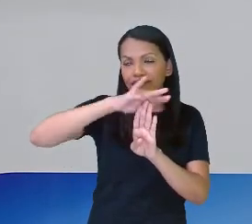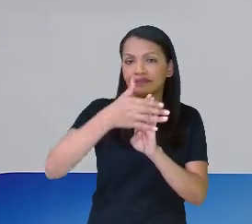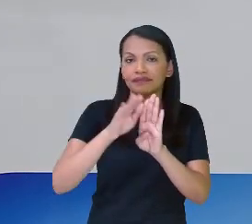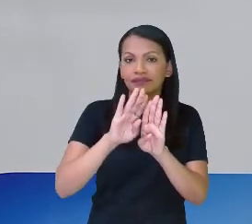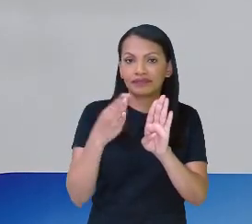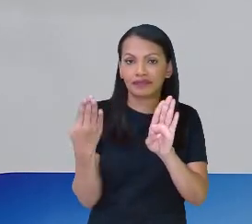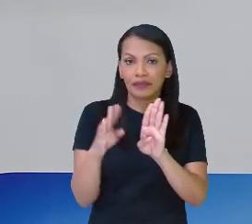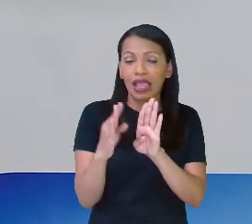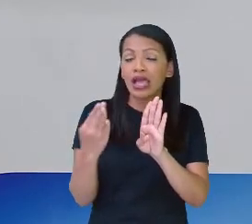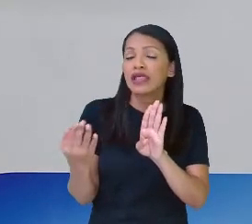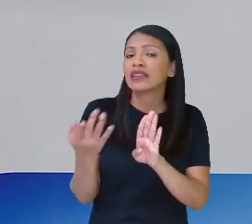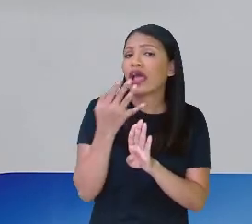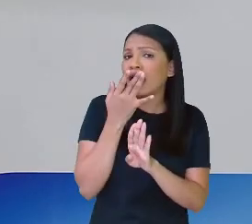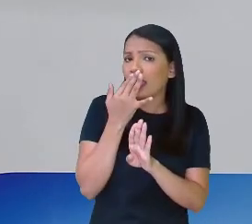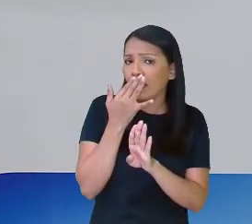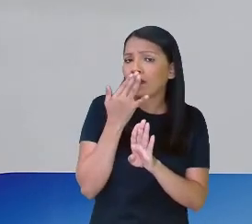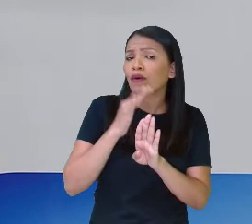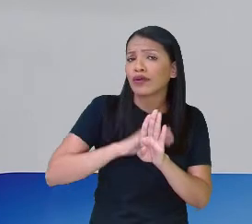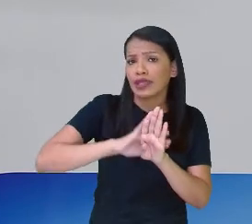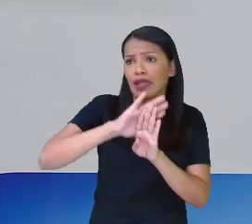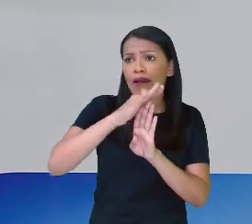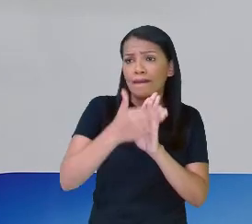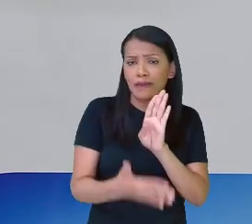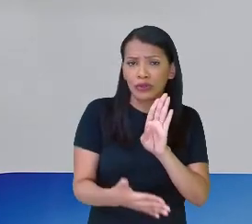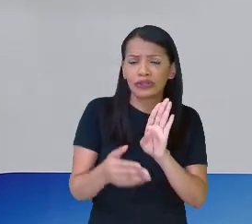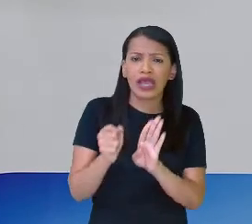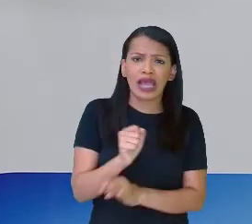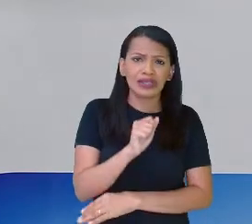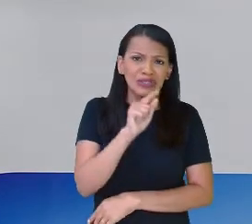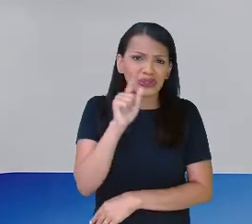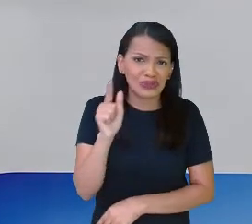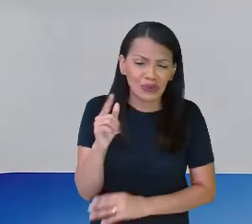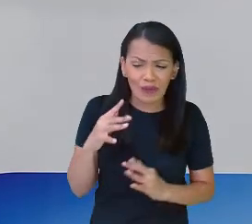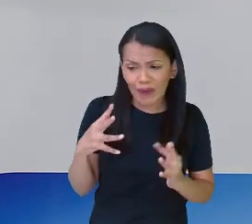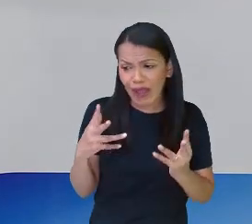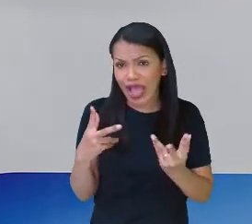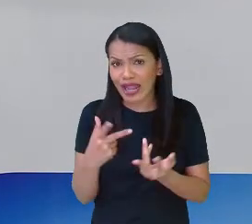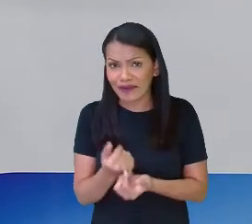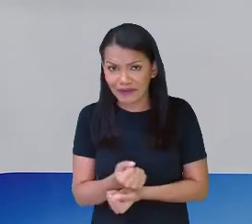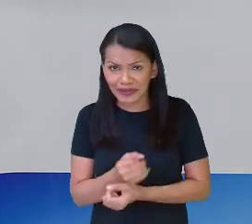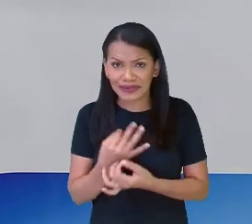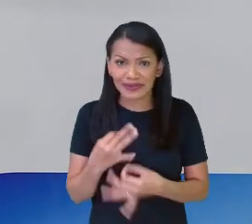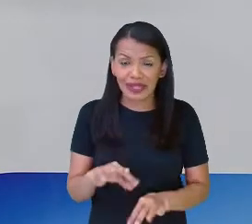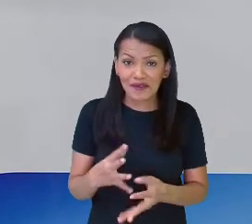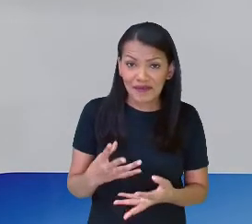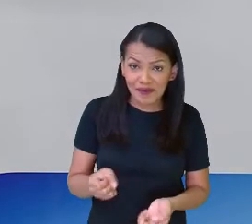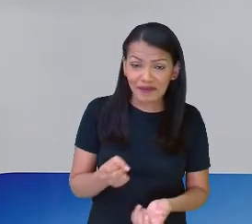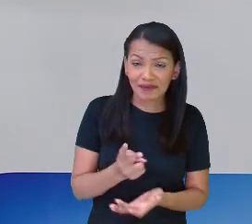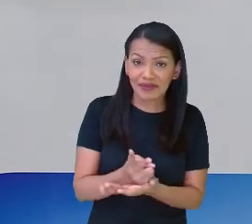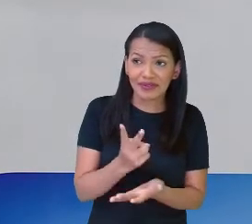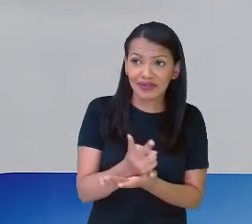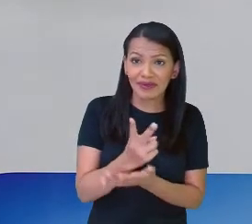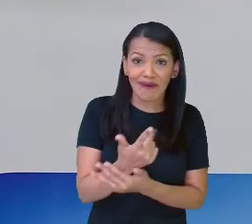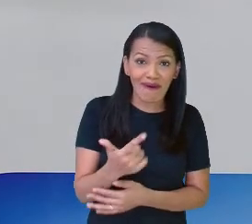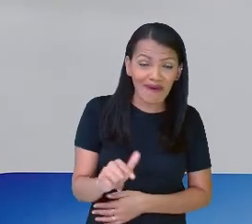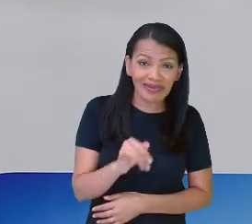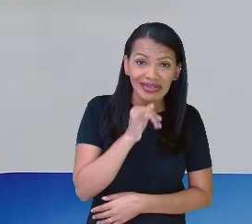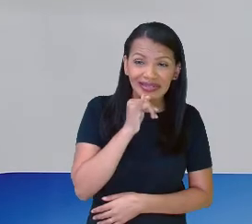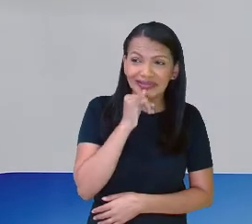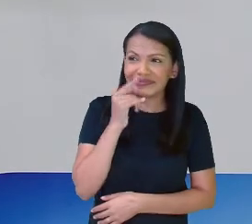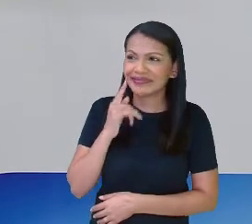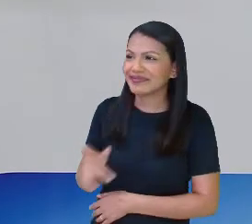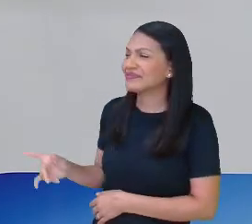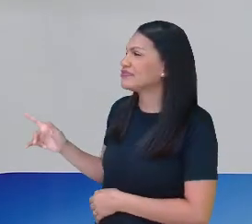na cor que ela quer e a porta ficando assim, azulzinha, maravilhosa. Mas vamos embora seguindo. Aí agora,